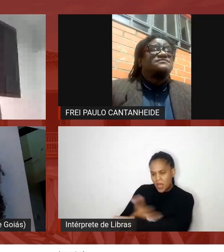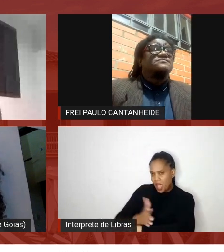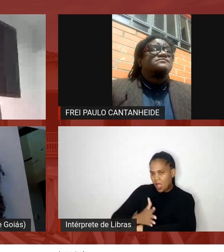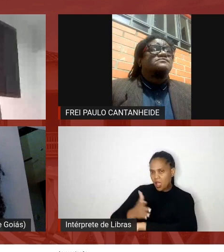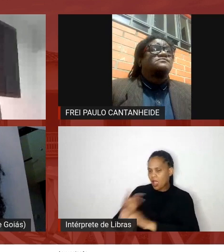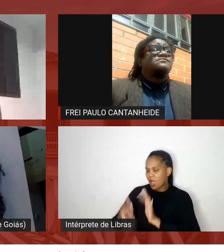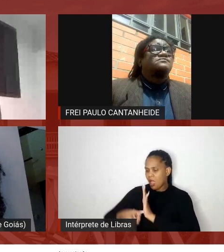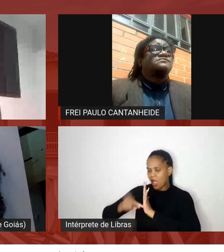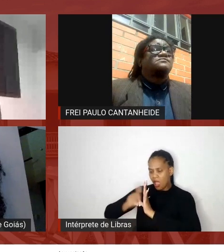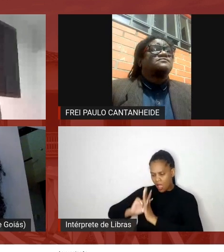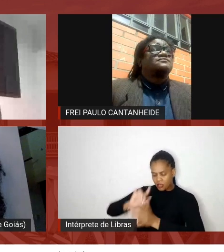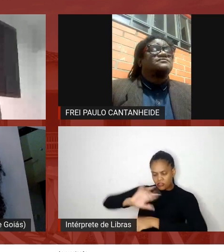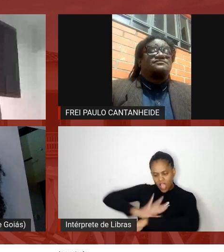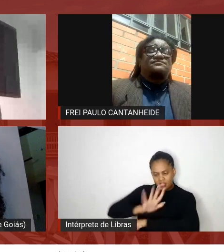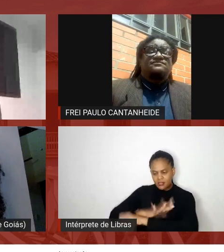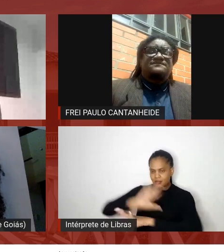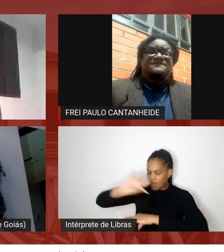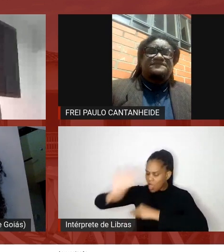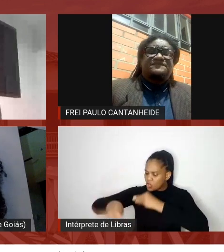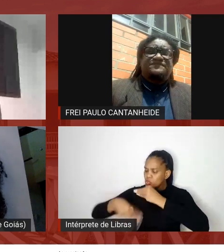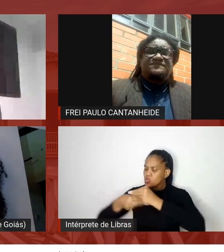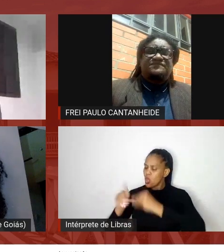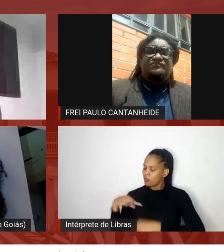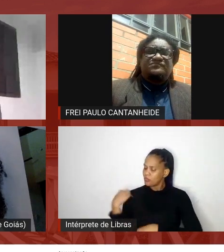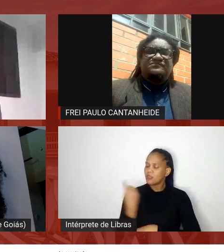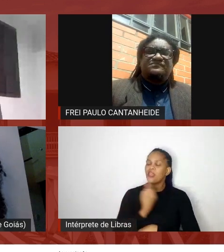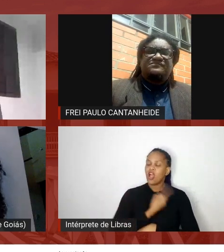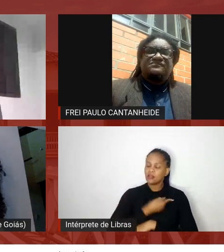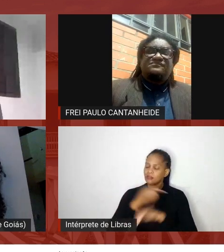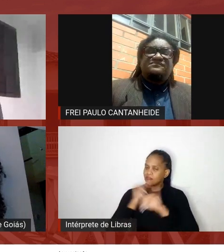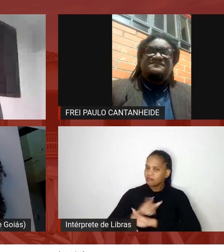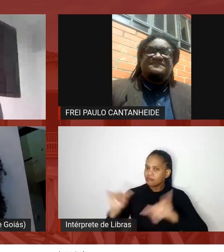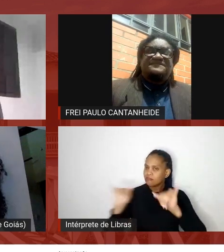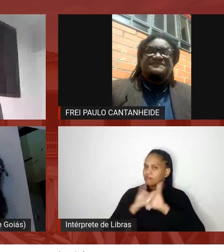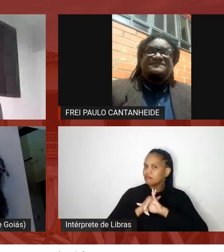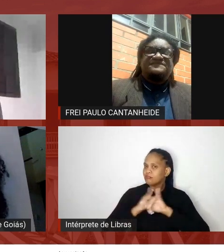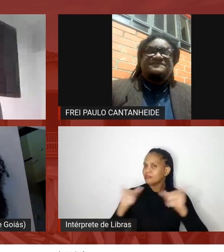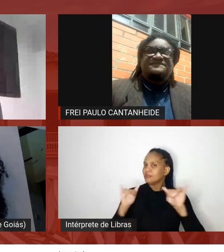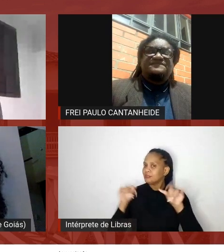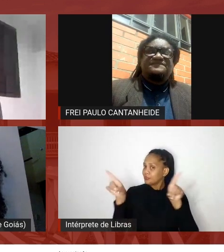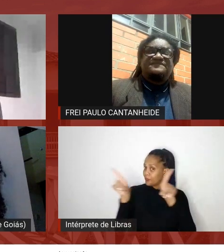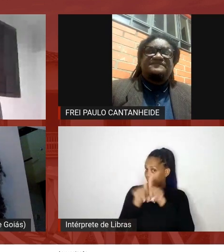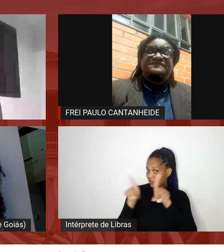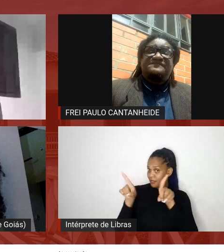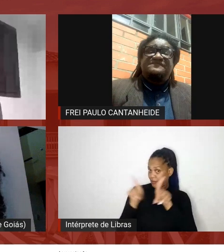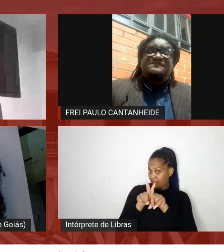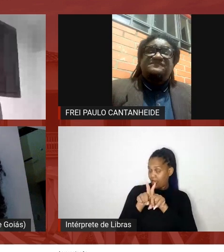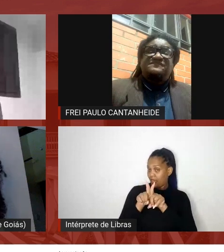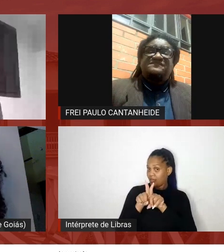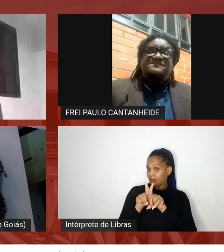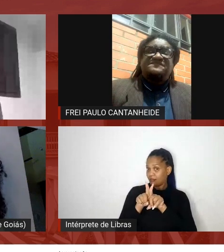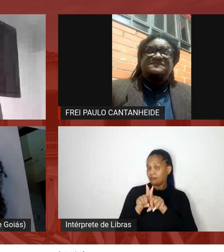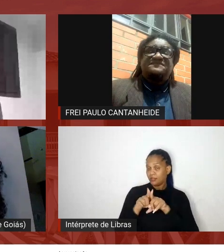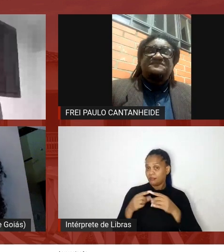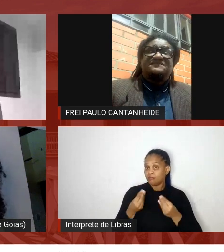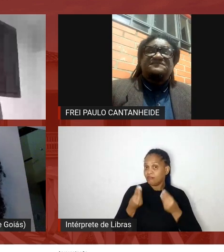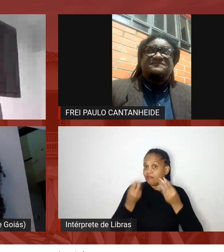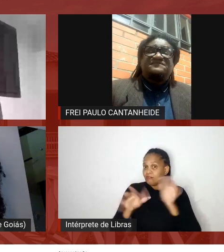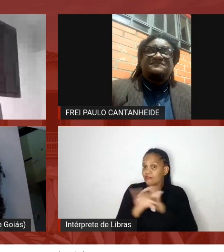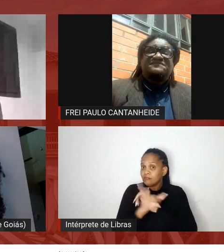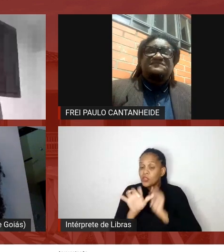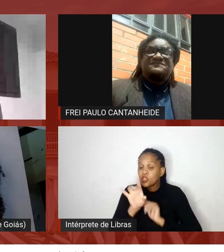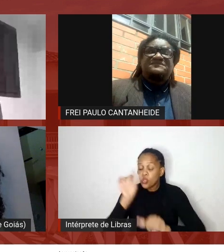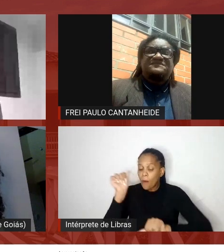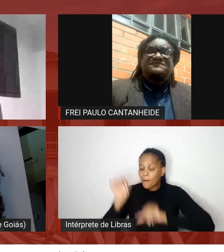compreendamos essa informação que também é para a formação só vão mudar as coisas